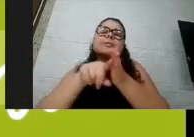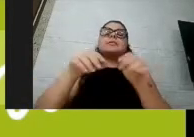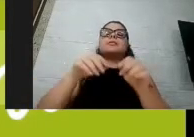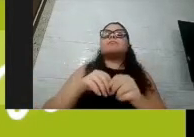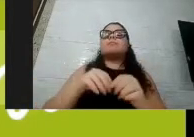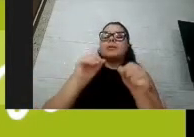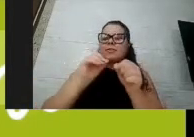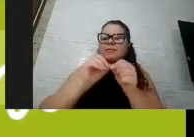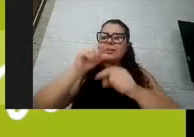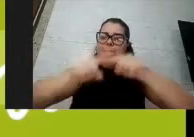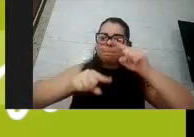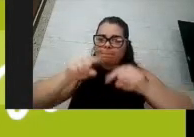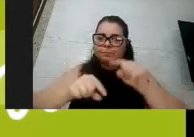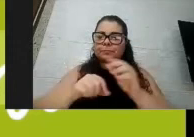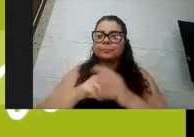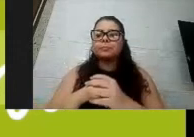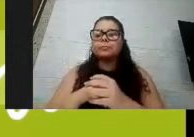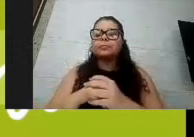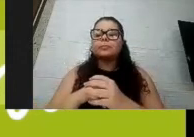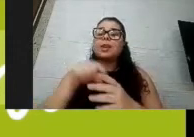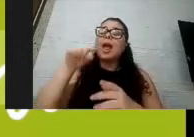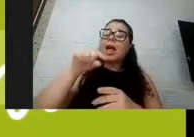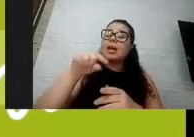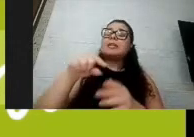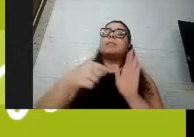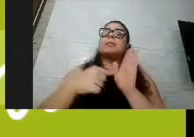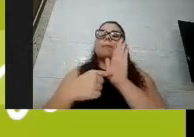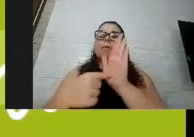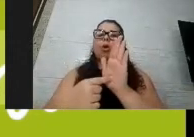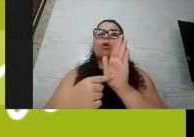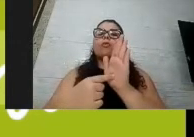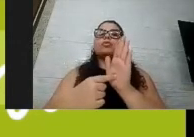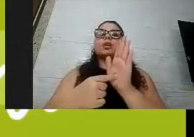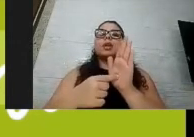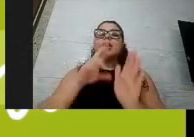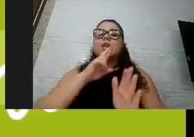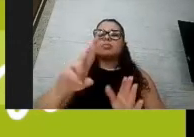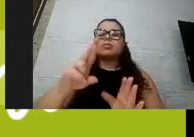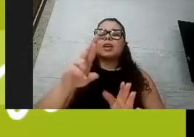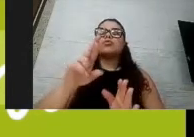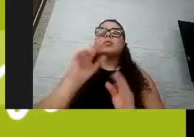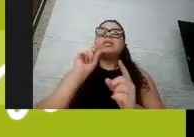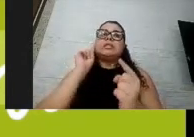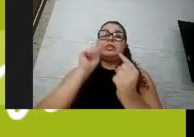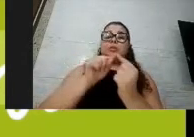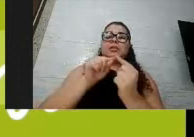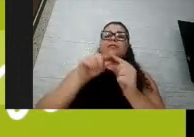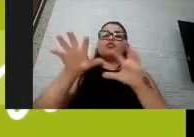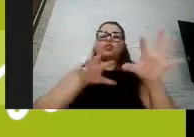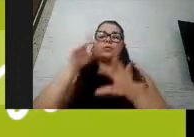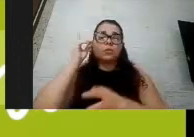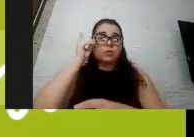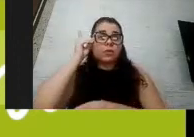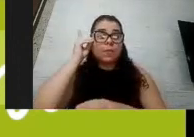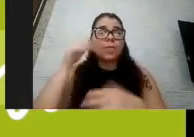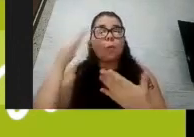Aí são resultados mais específicos do Movimento da Almas, também só para contar rapidinho para vocês. imagino que a maioria das pessoas aqui, inclusive,